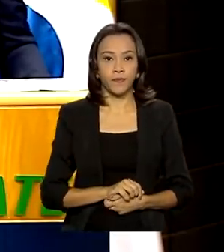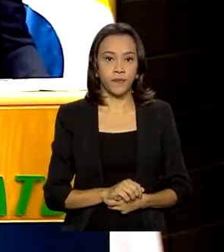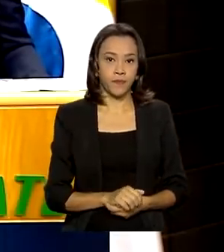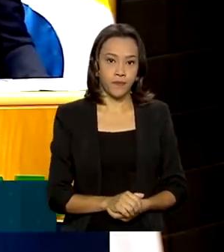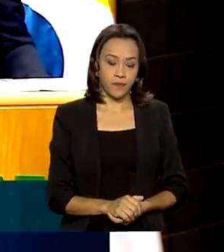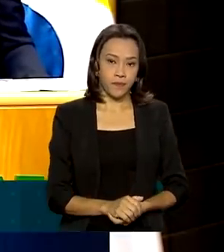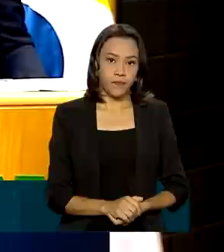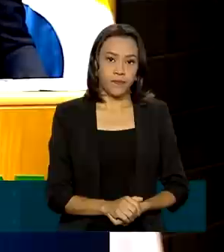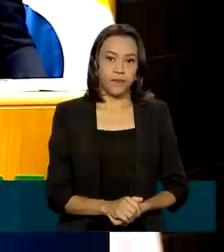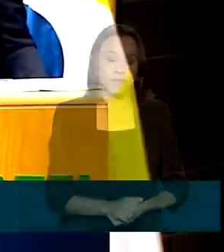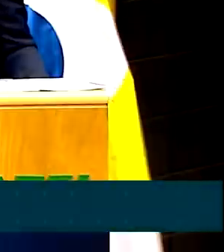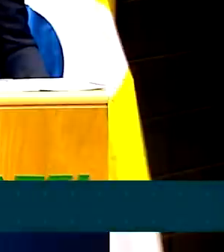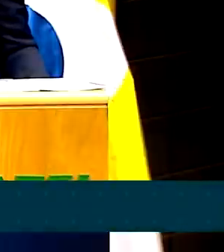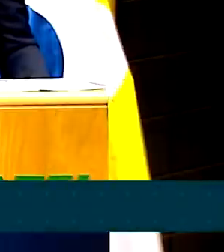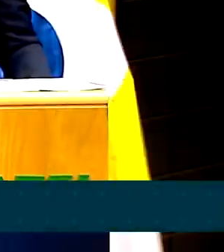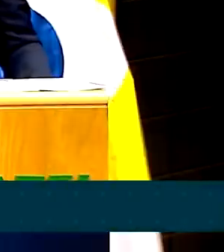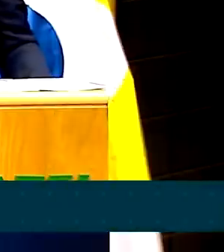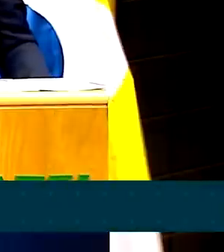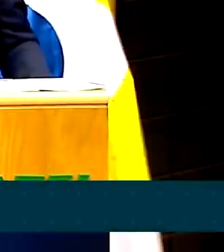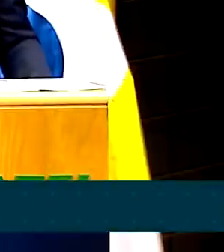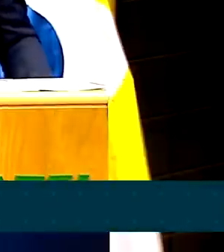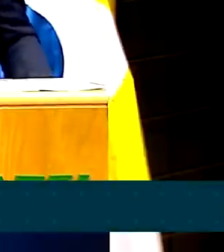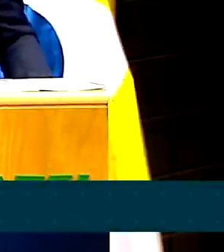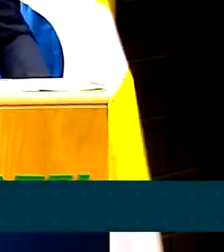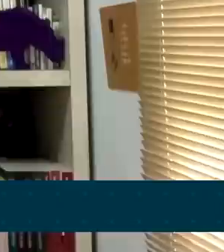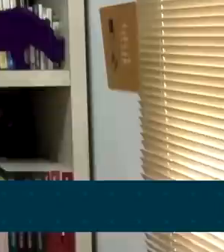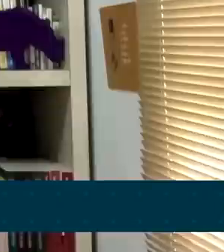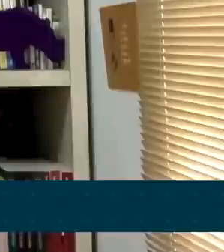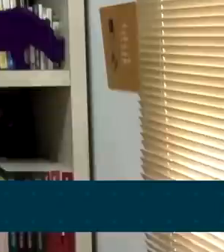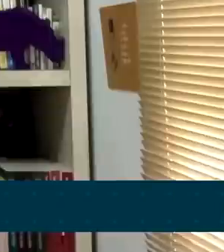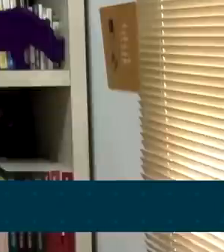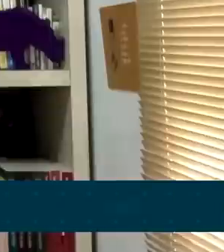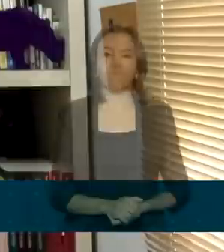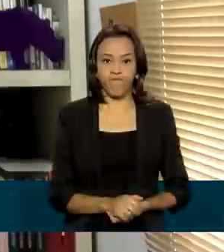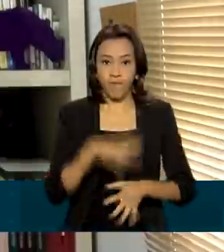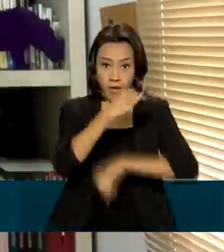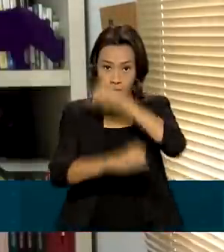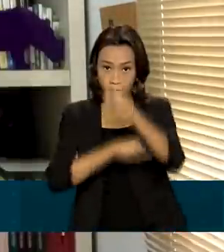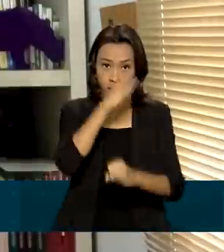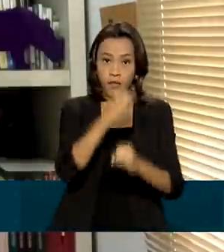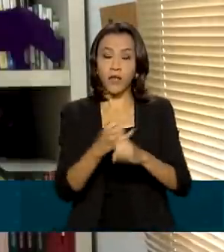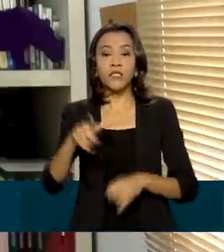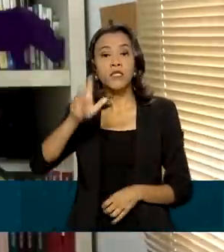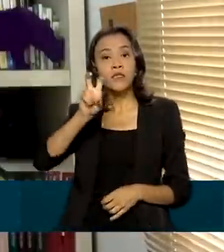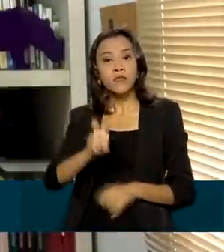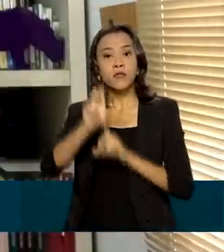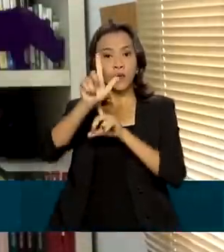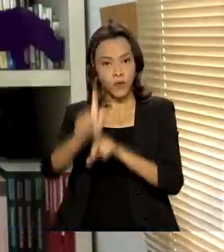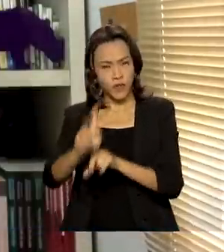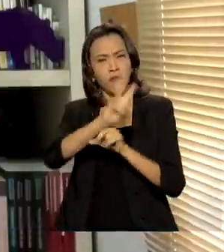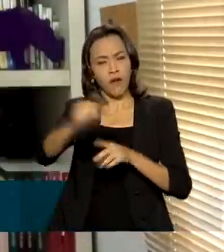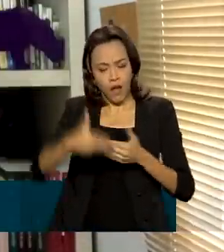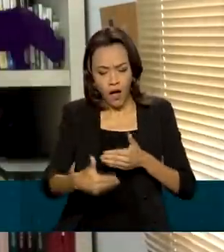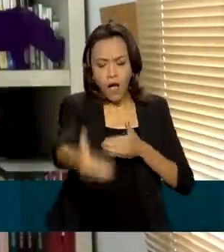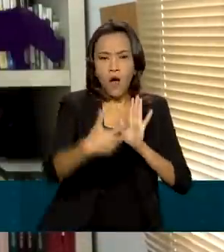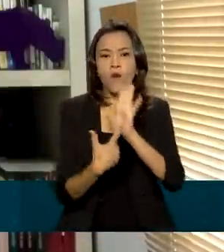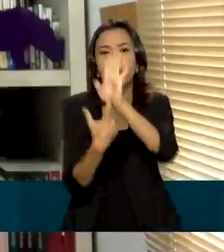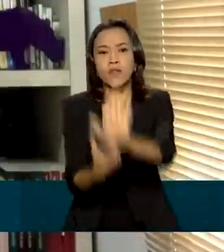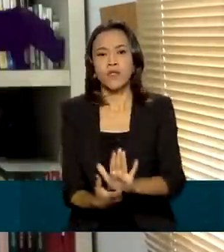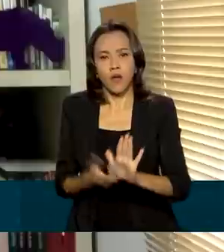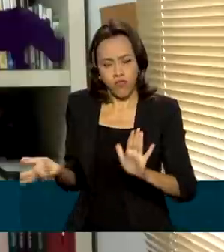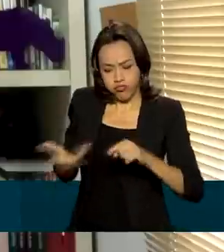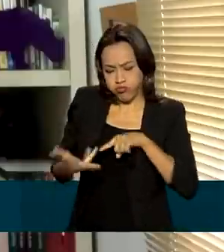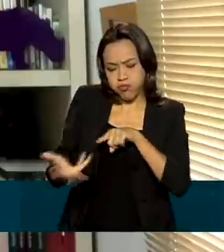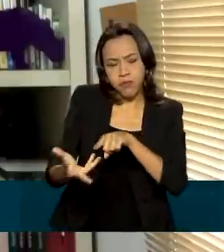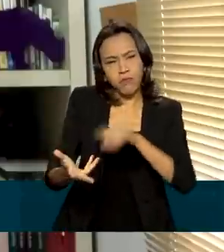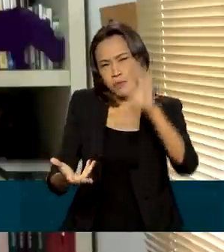que o Brasil agora está cuidando da transformação digital. A internet 5G vai oferecer bem mais que conexão veloz.